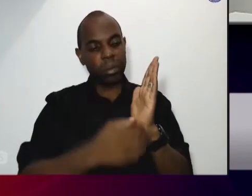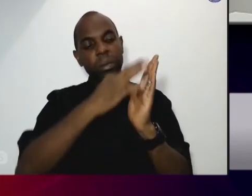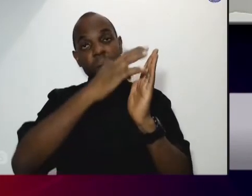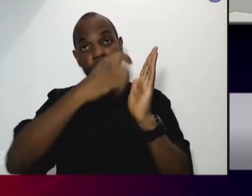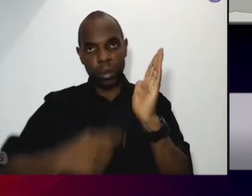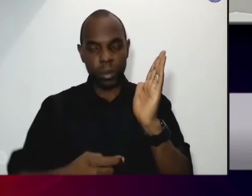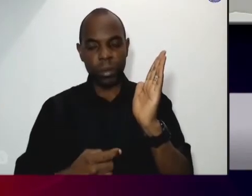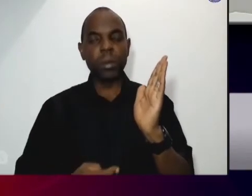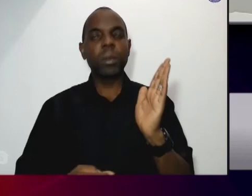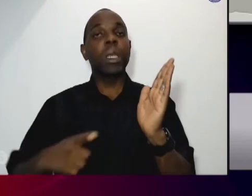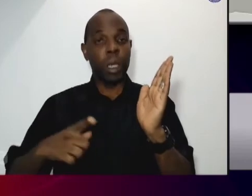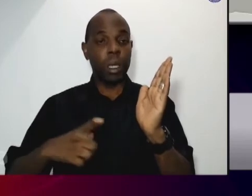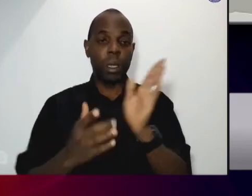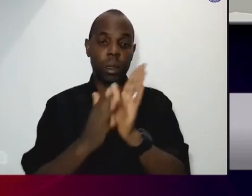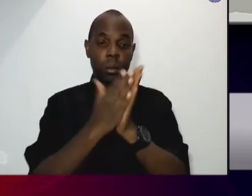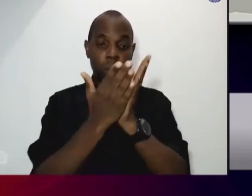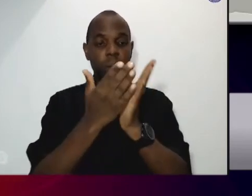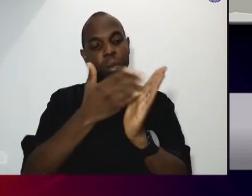manual